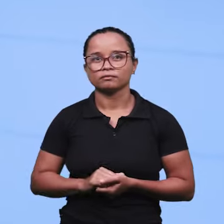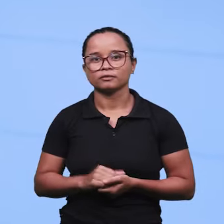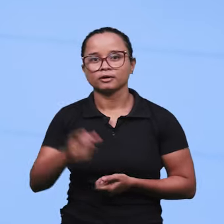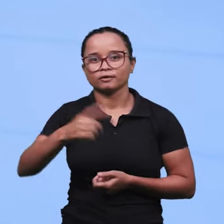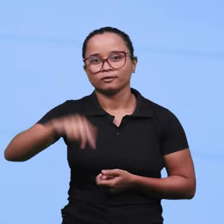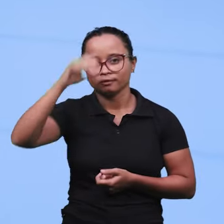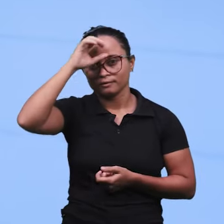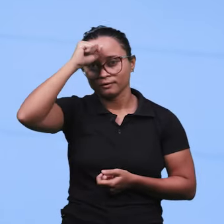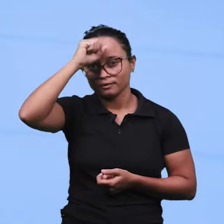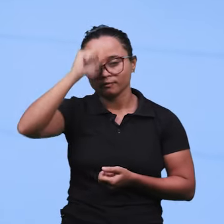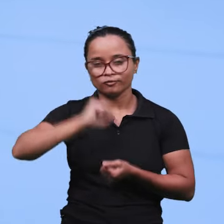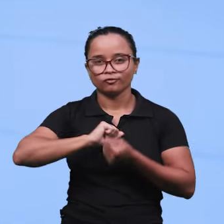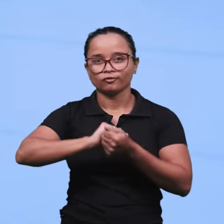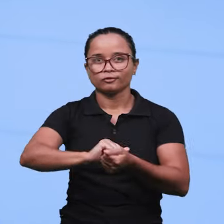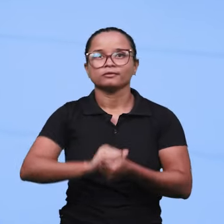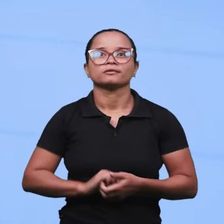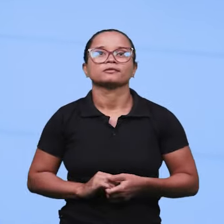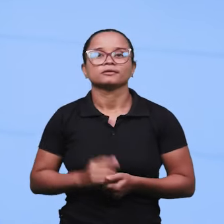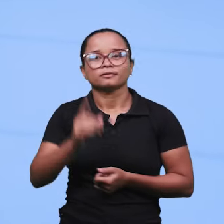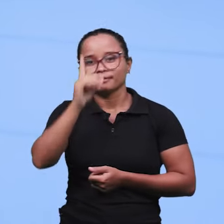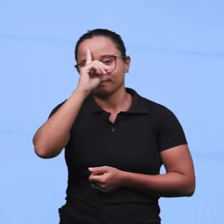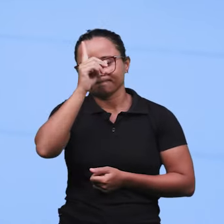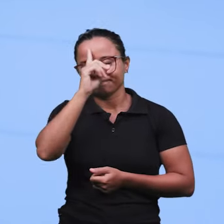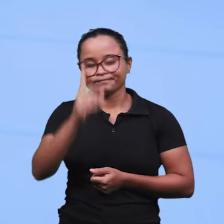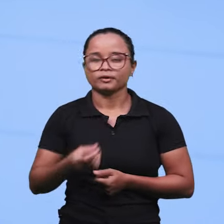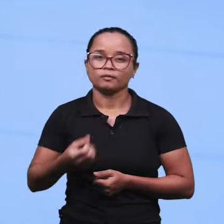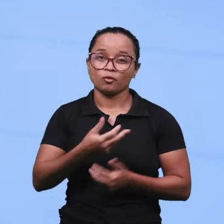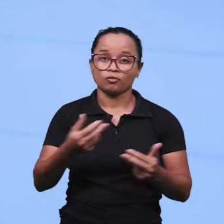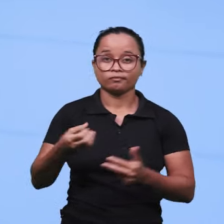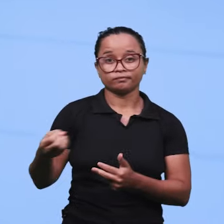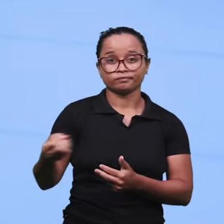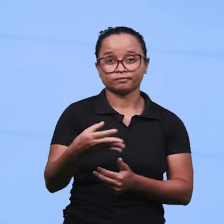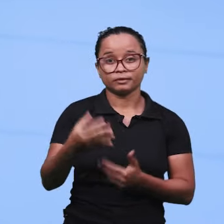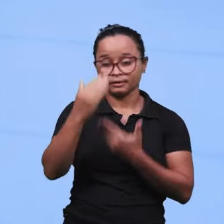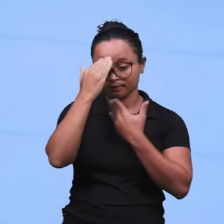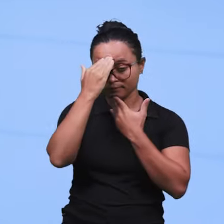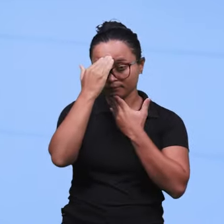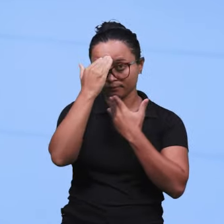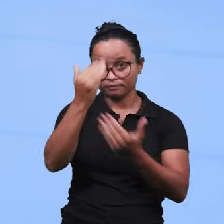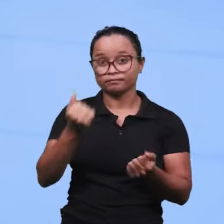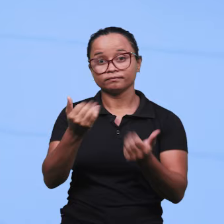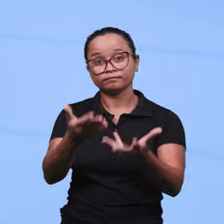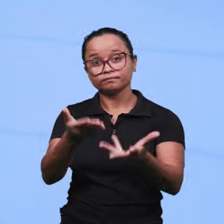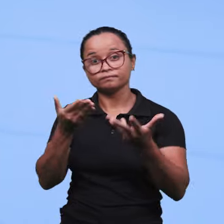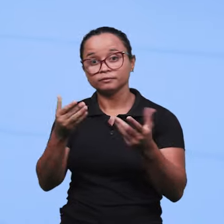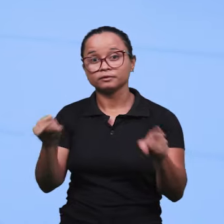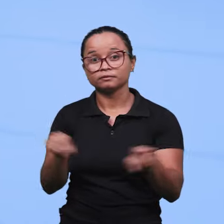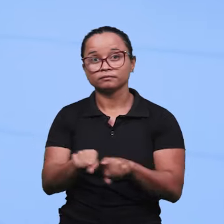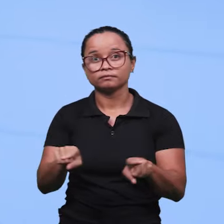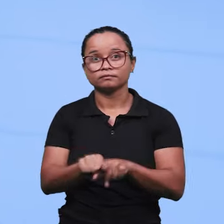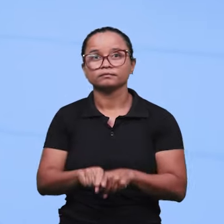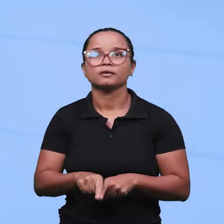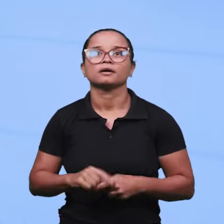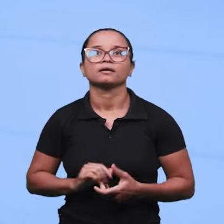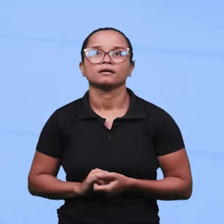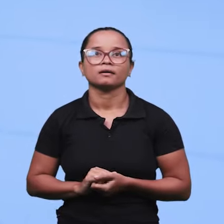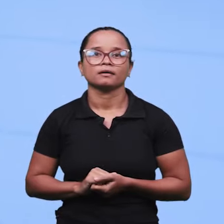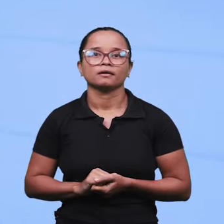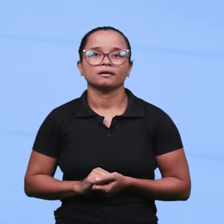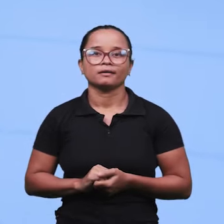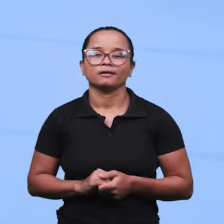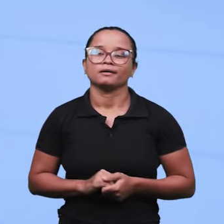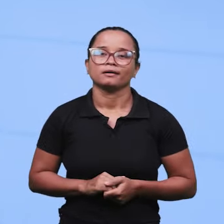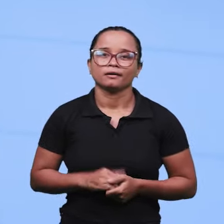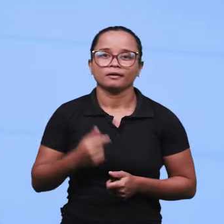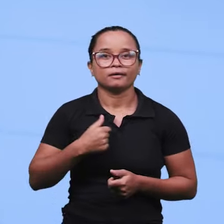aprendemos juntos, a cada dia, sempre tem uma coisa nova. Então, agradecer o convite e também espero ter ajudado os